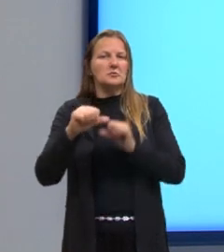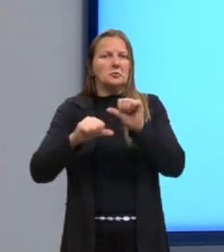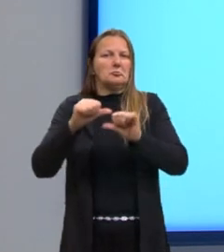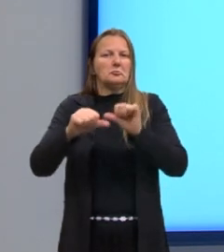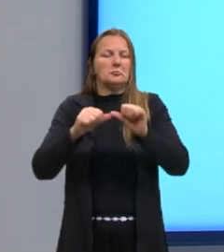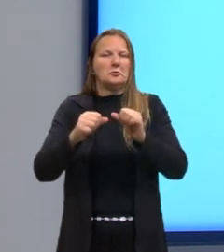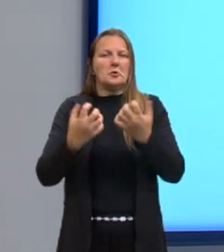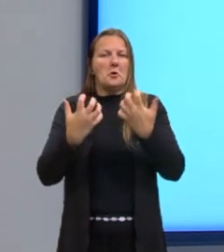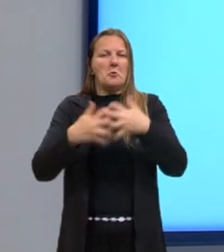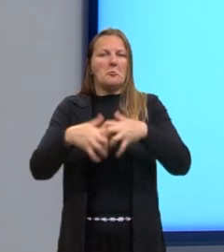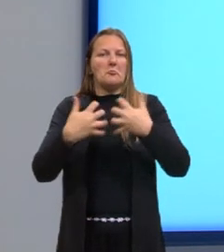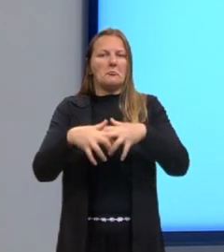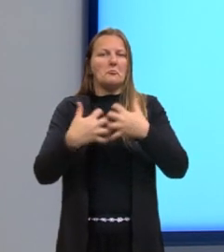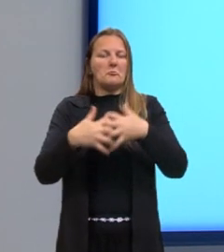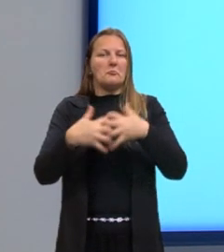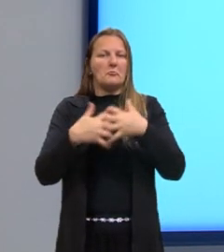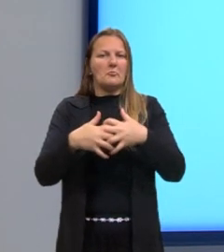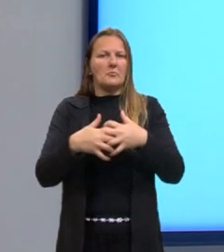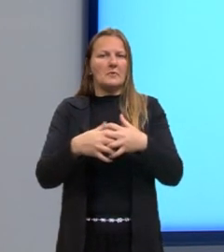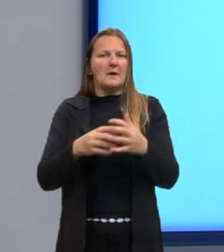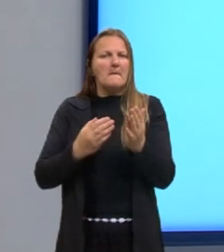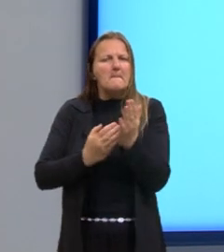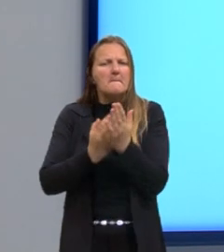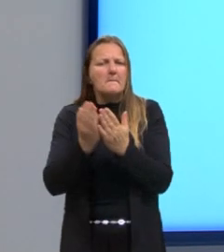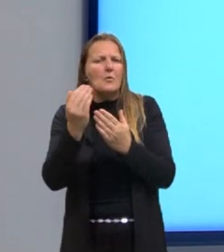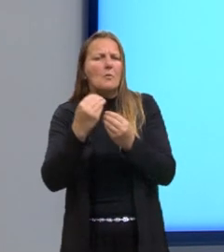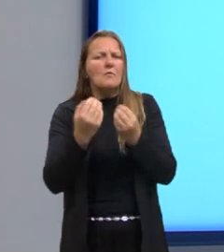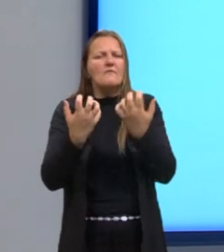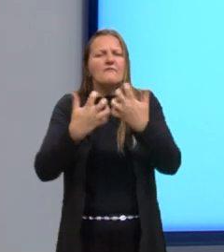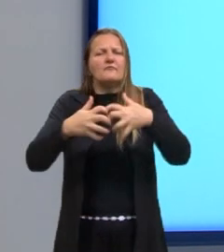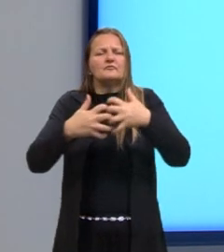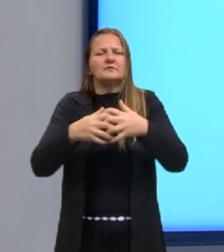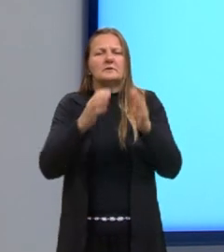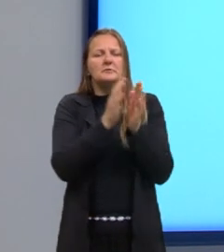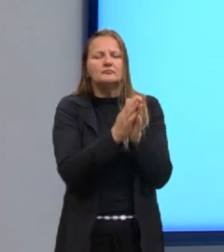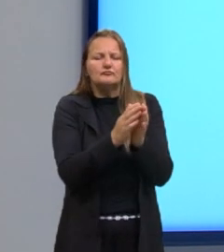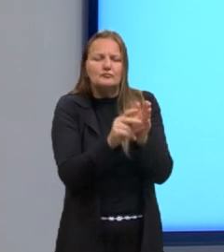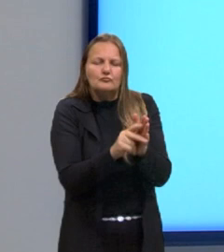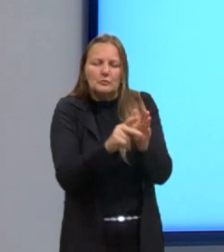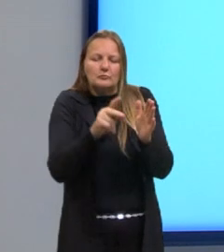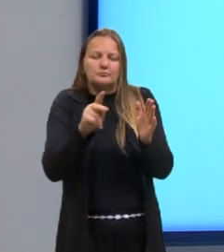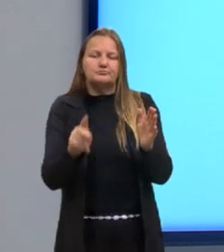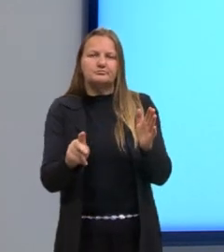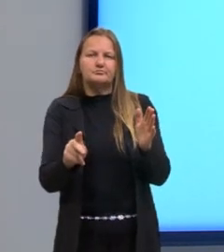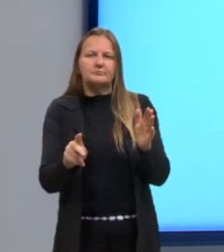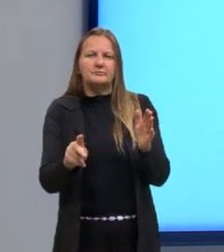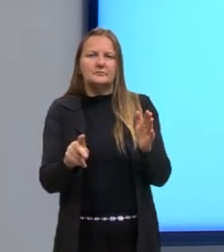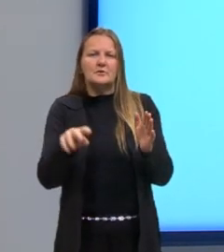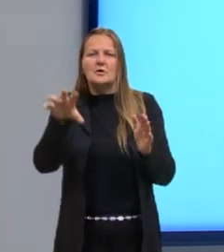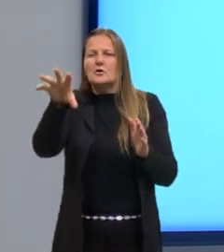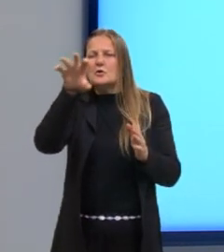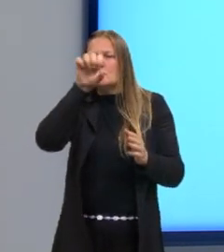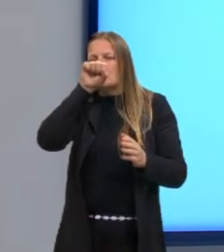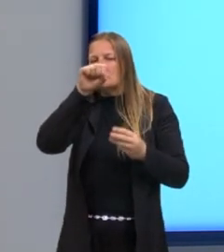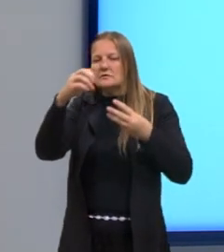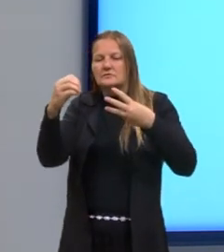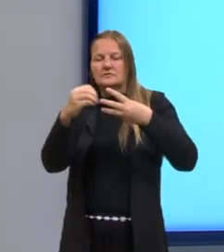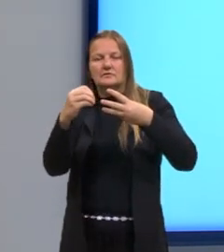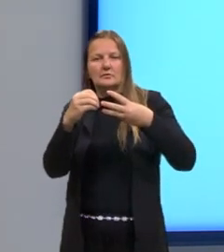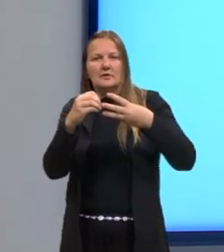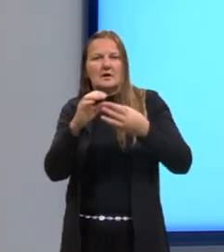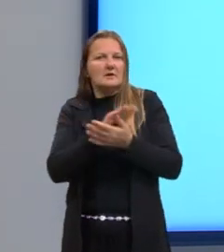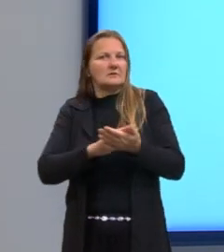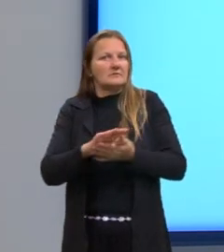metabólico, ela é uma via metabólica lá da etapa da respiração celular. Então, não está